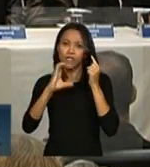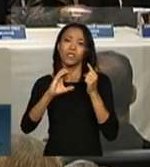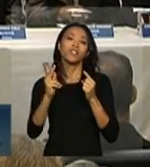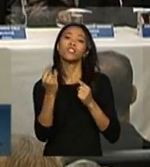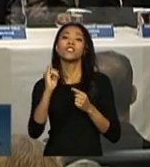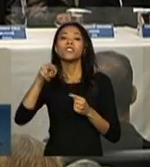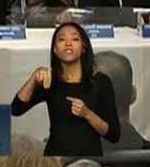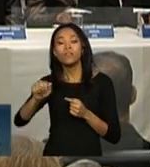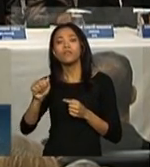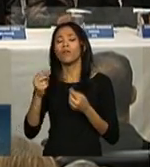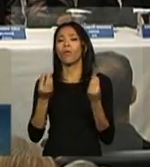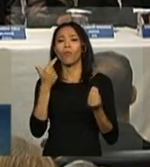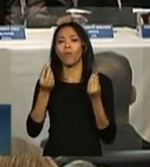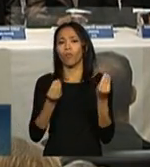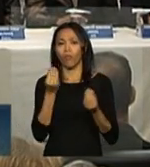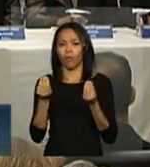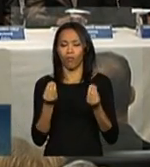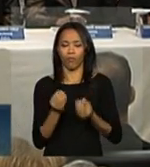para os equipamentos. Obrigada.